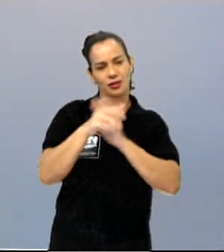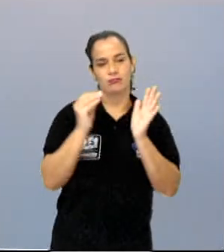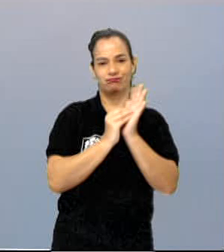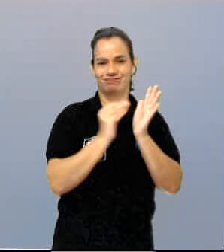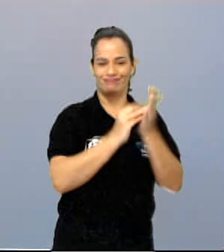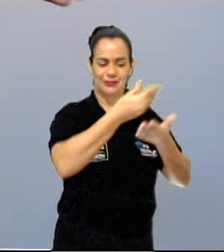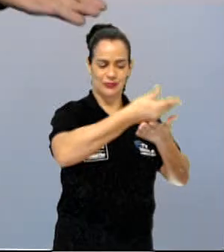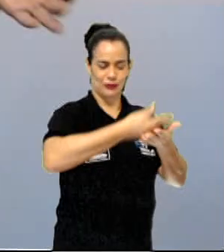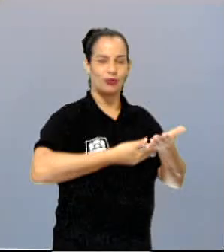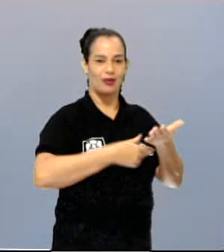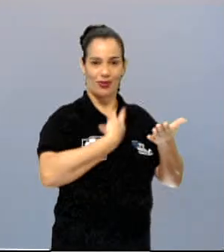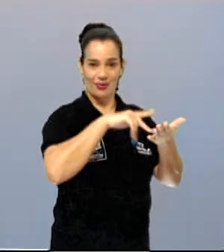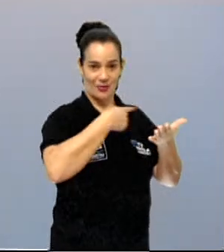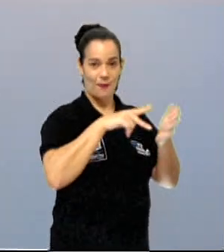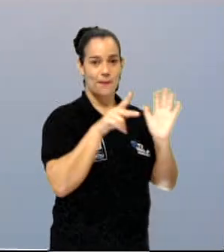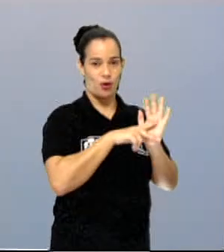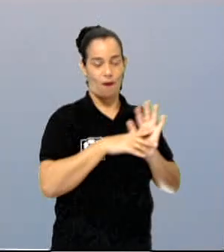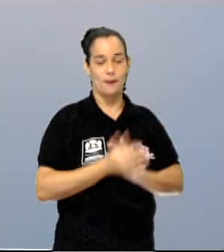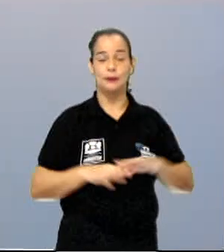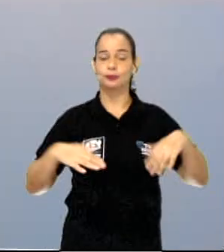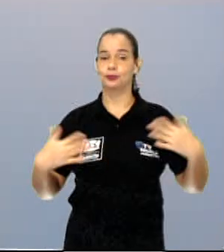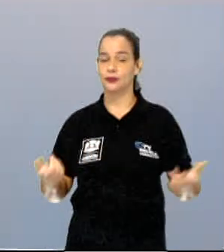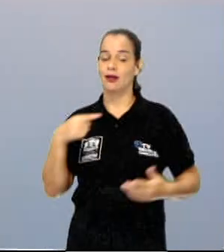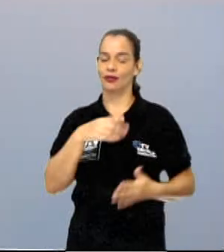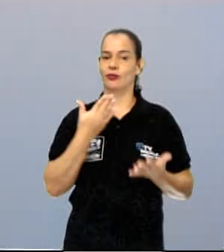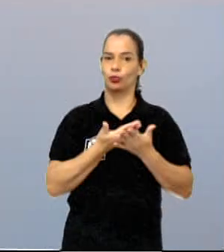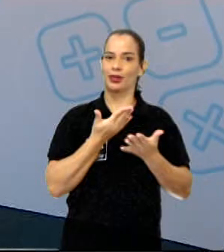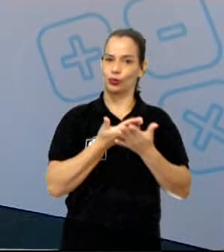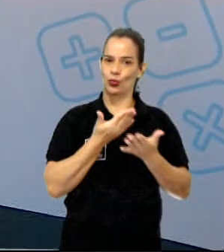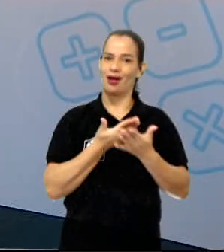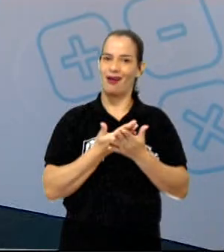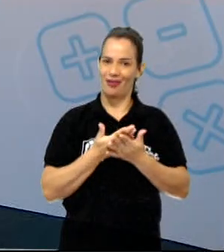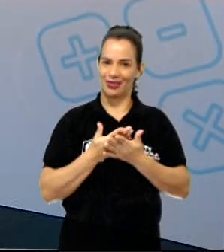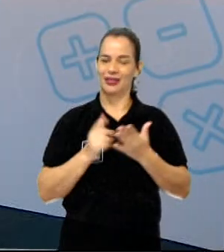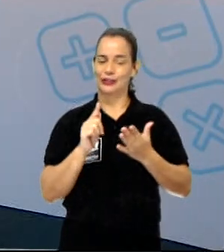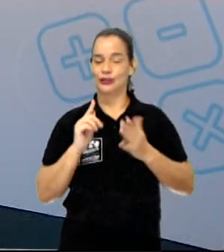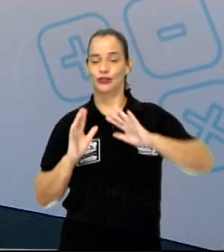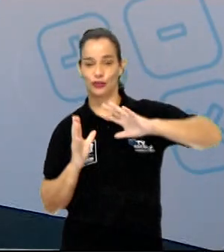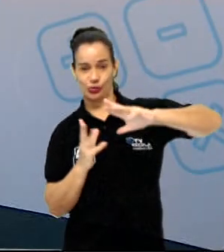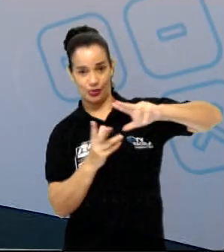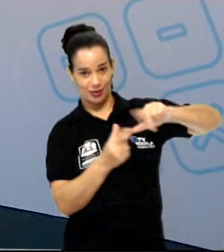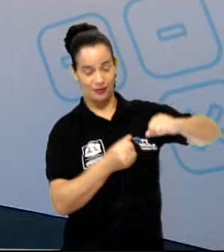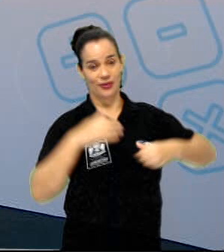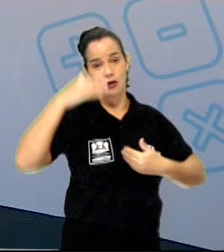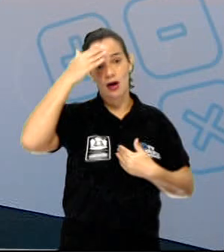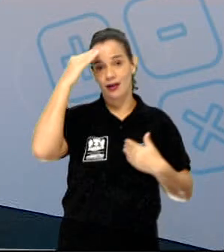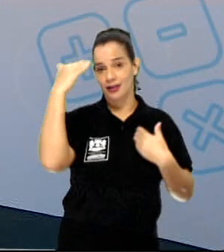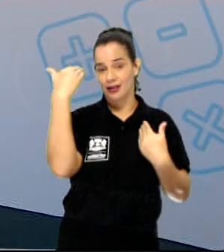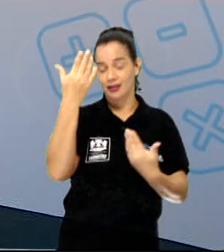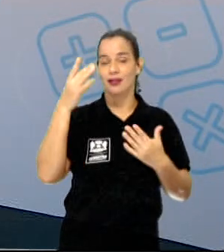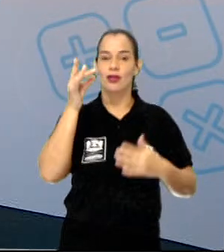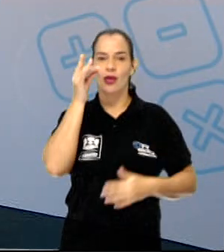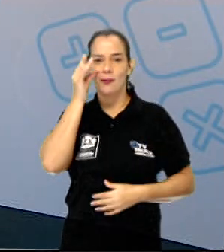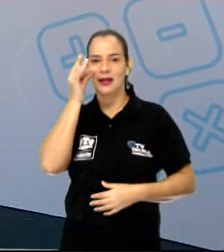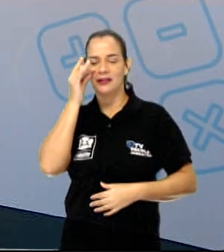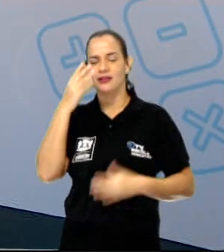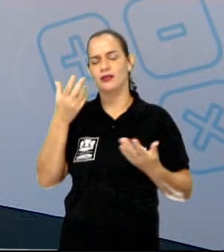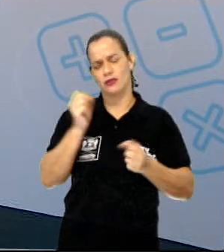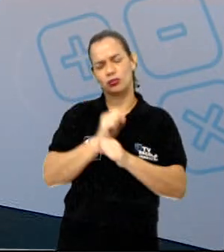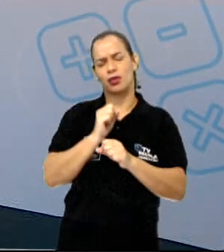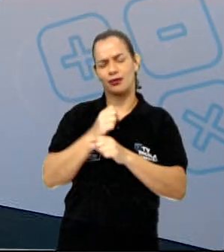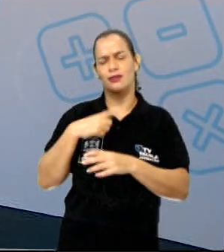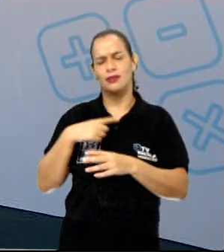seu caderno. Pois é, gente, essa foi mais uma aula de geografia. Agradeço a sua presença. Espero que eu tenha